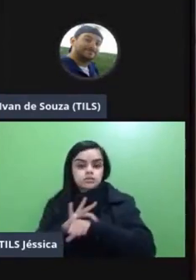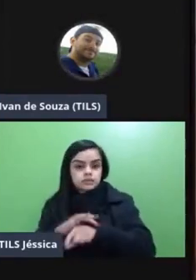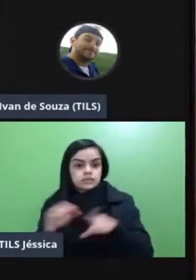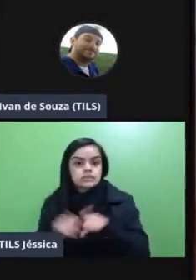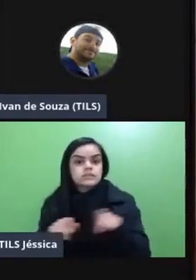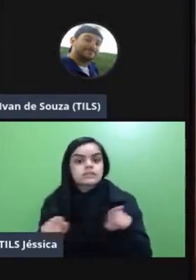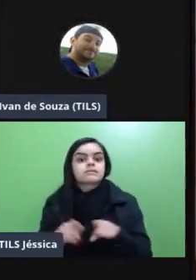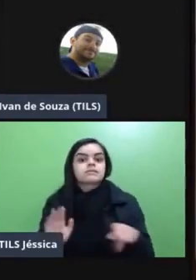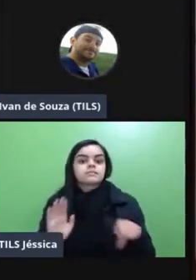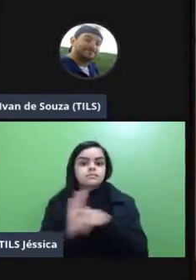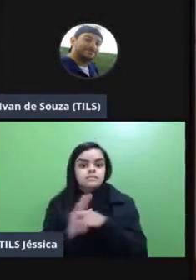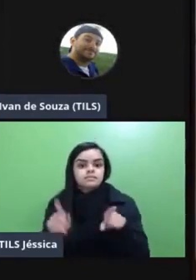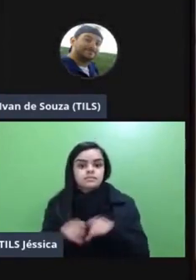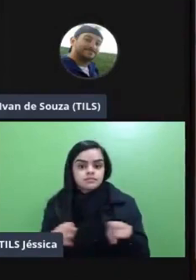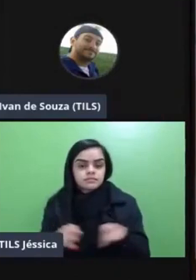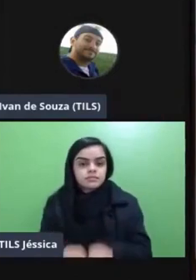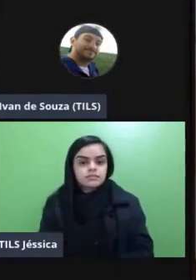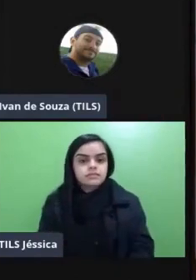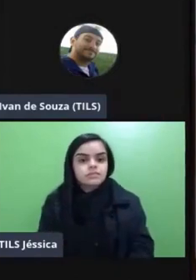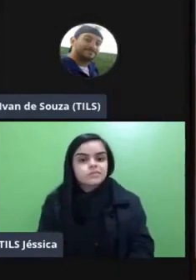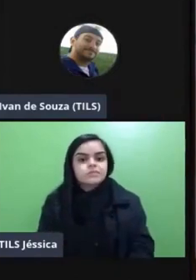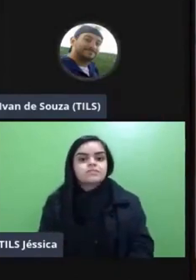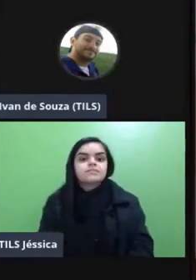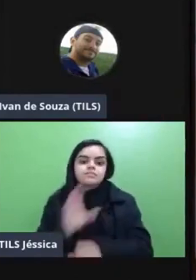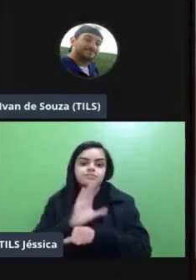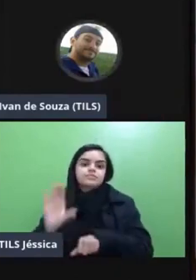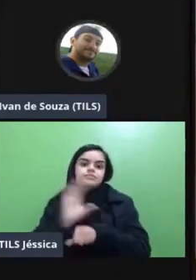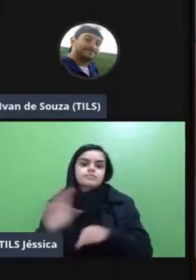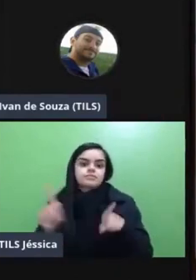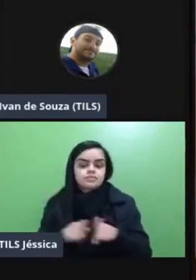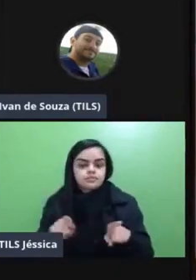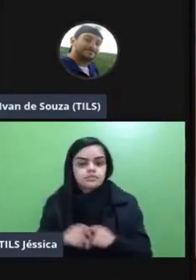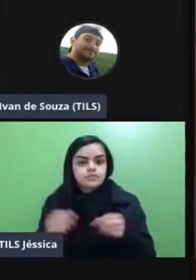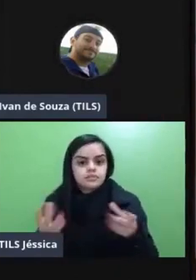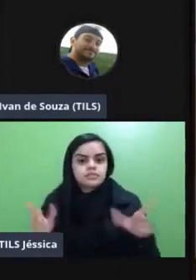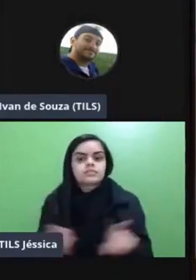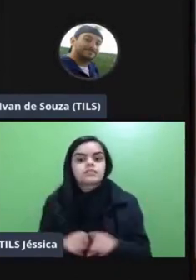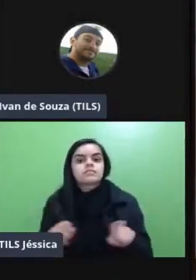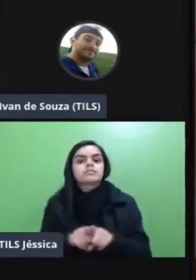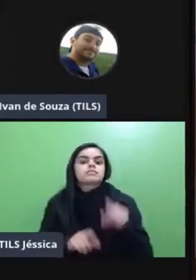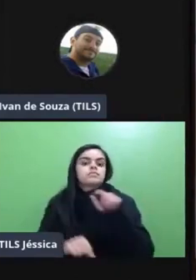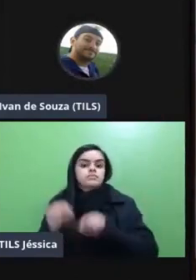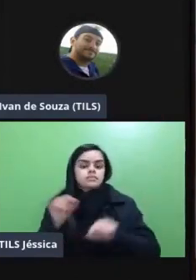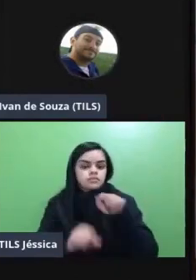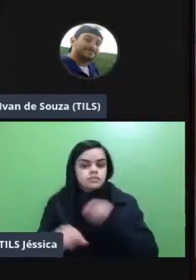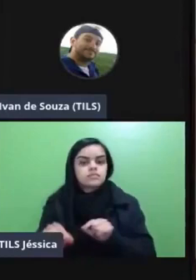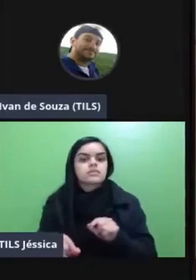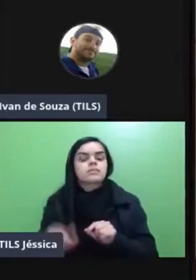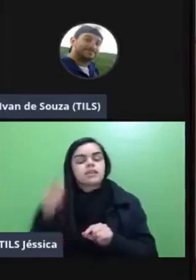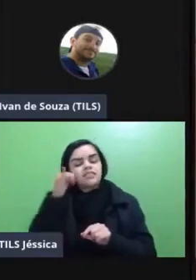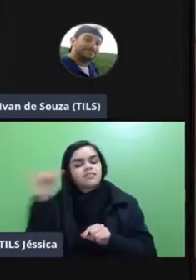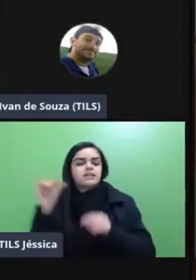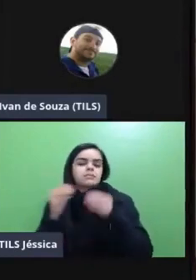setor né de onde é o curso é ofertado para que assim não se perca né